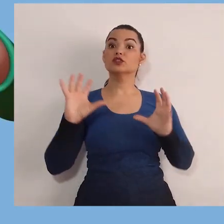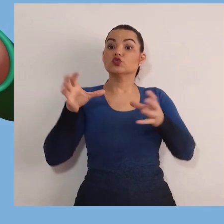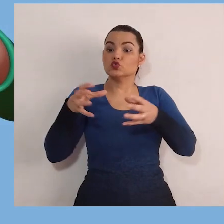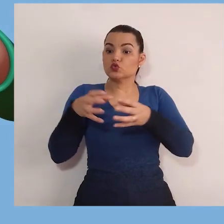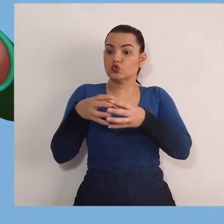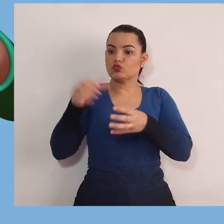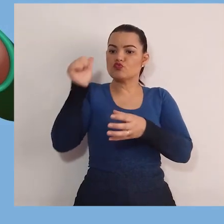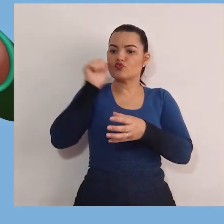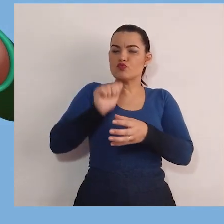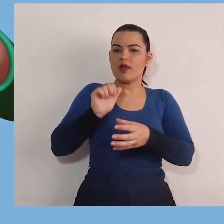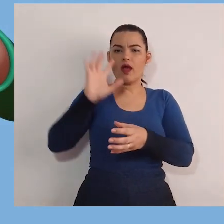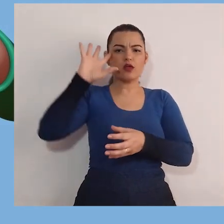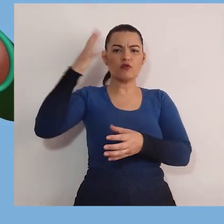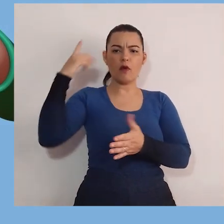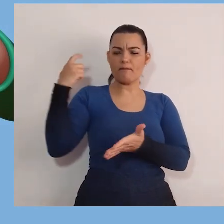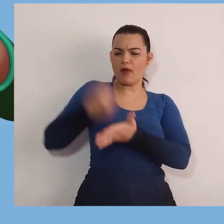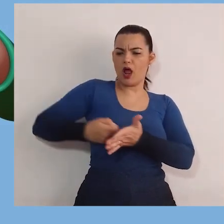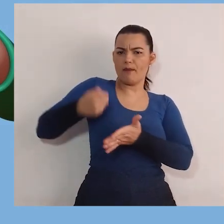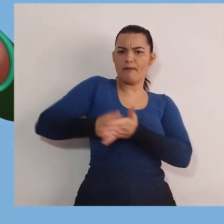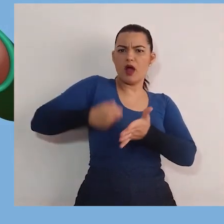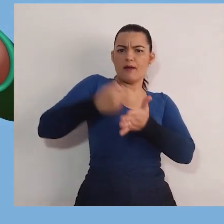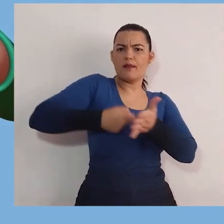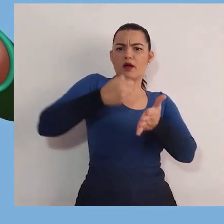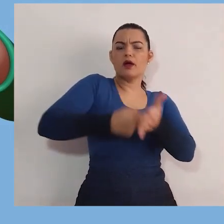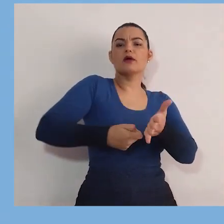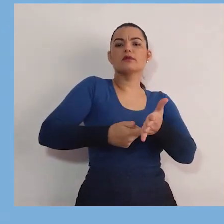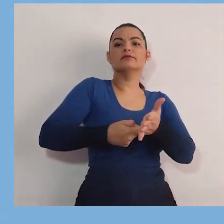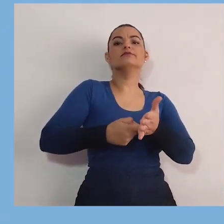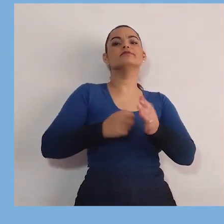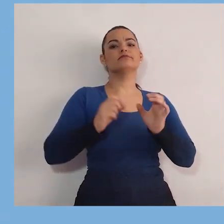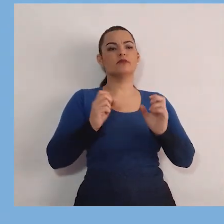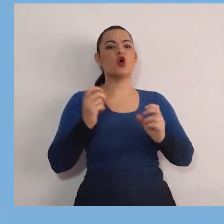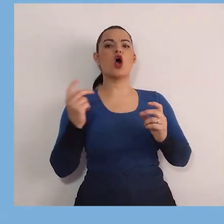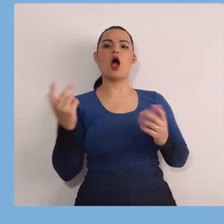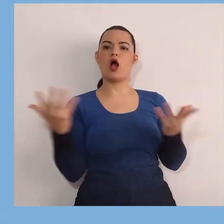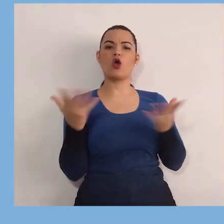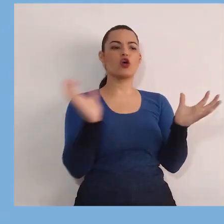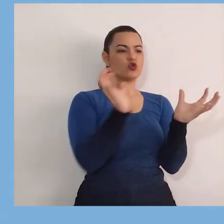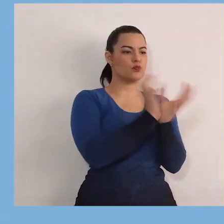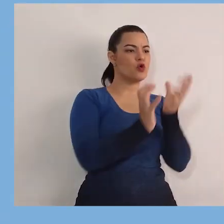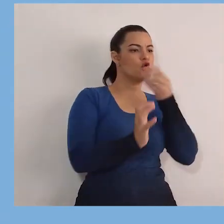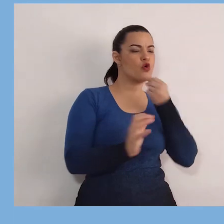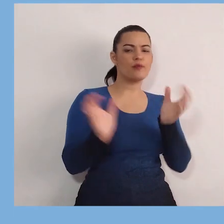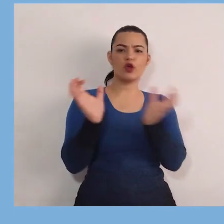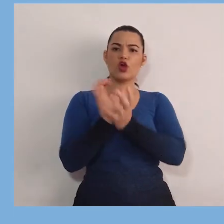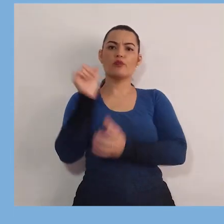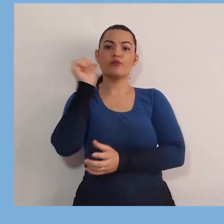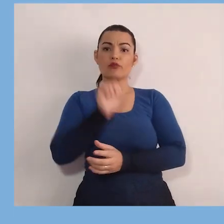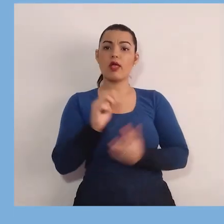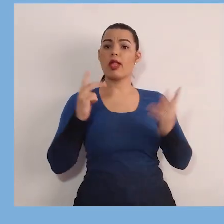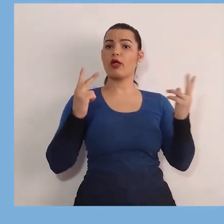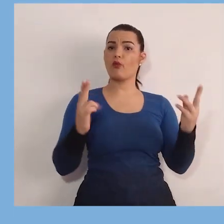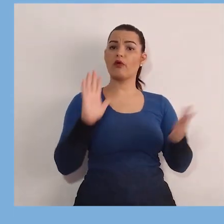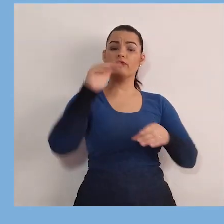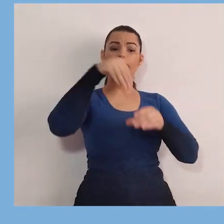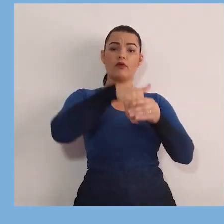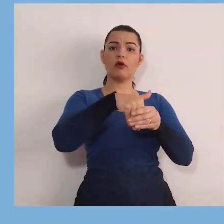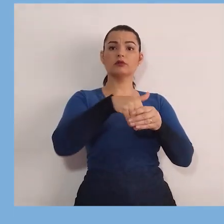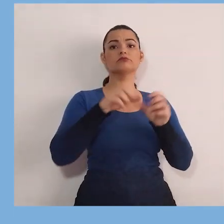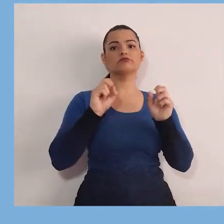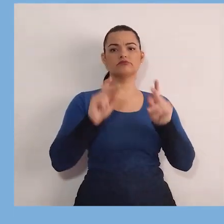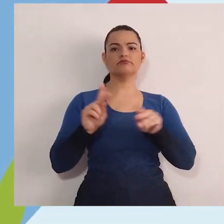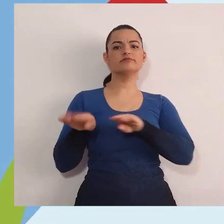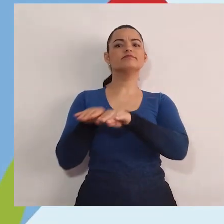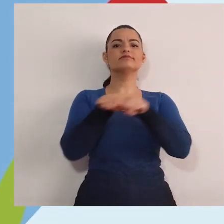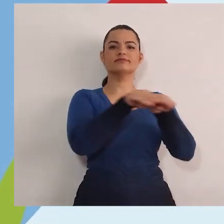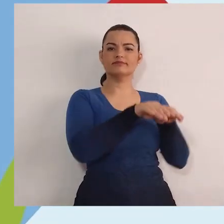mulheres resolveram lutar e agora homens e mulheres têm esse direito de forma igualitária. Então, isso é